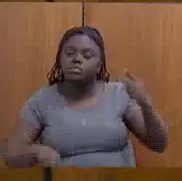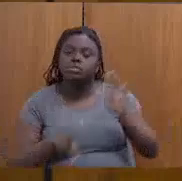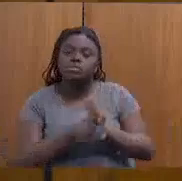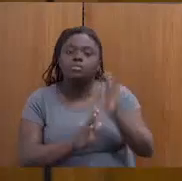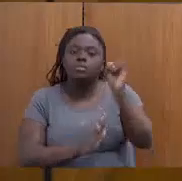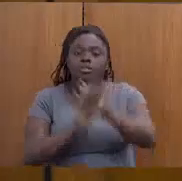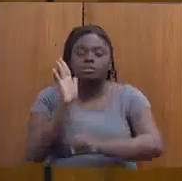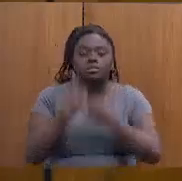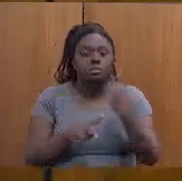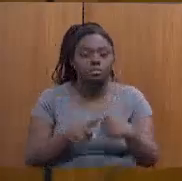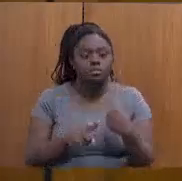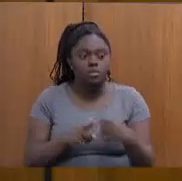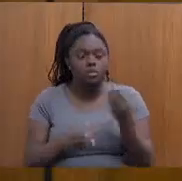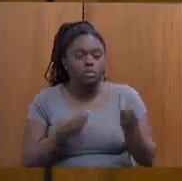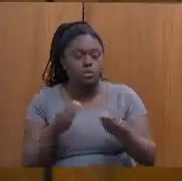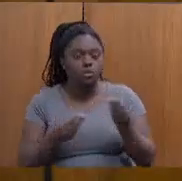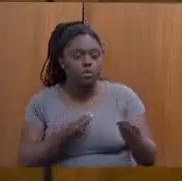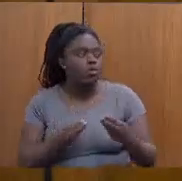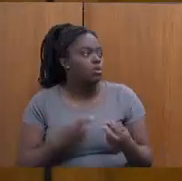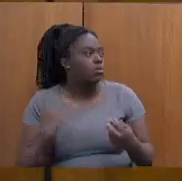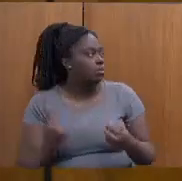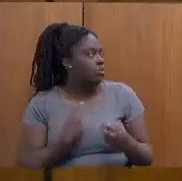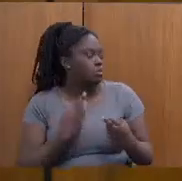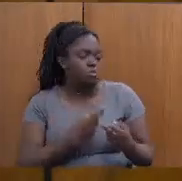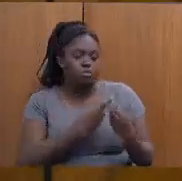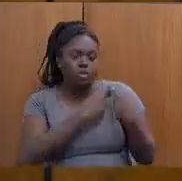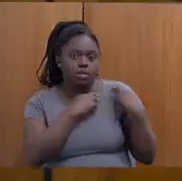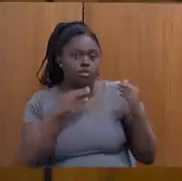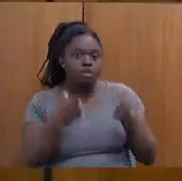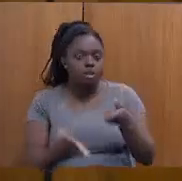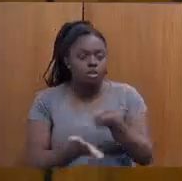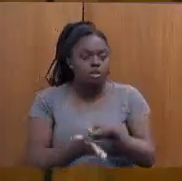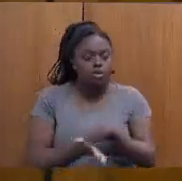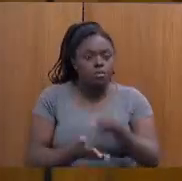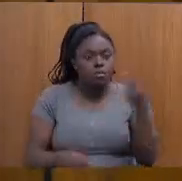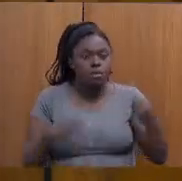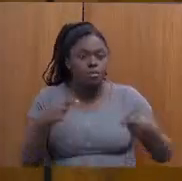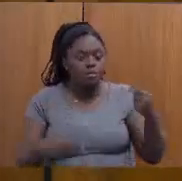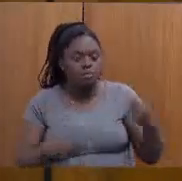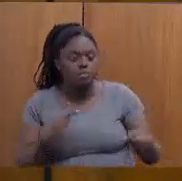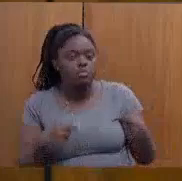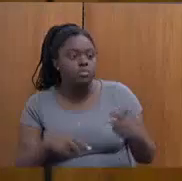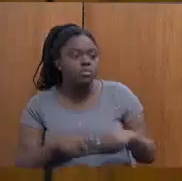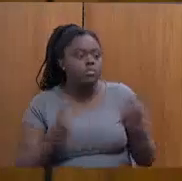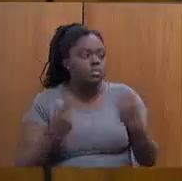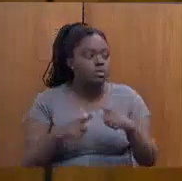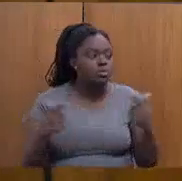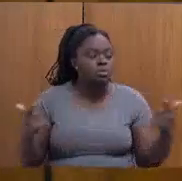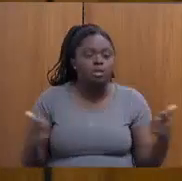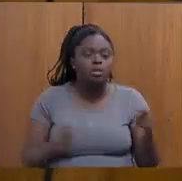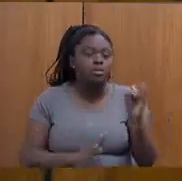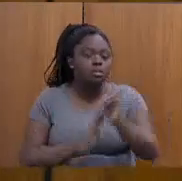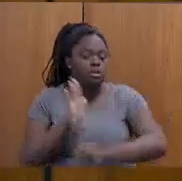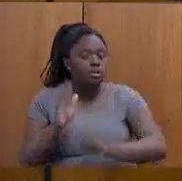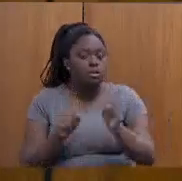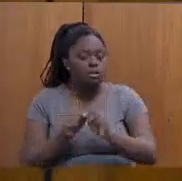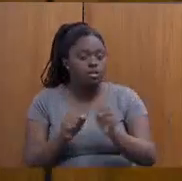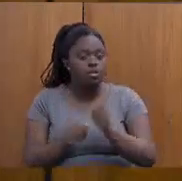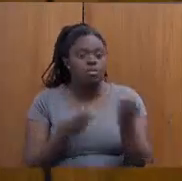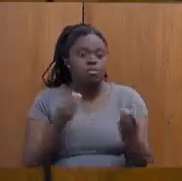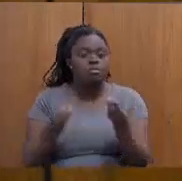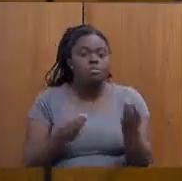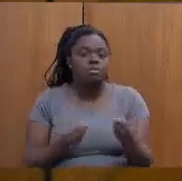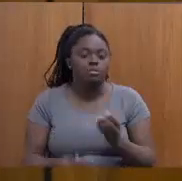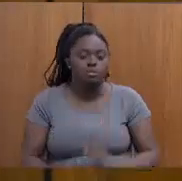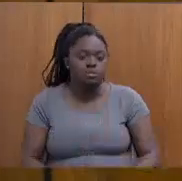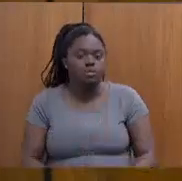vamos cumprir o nosso de vir aqui e cobrar políticas públicas de uma pasta que não tem orçamento para fazê-lo, que, estrategicamente,